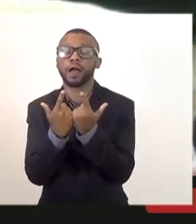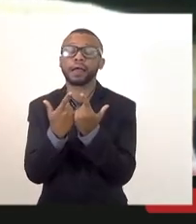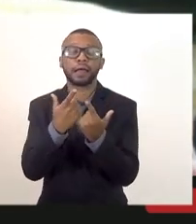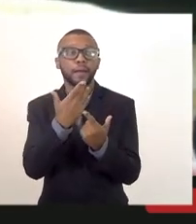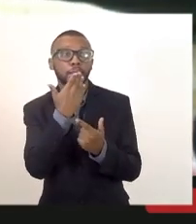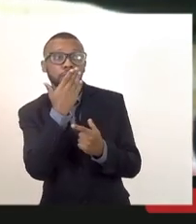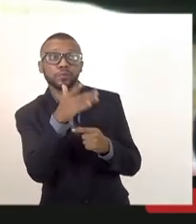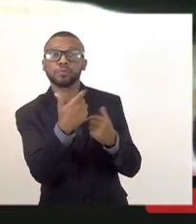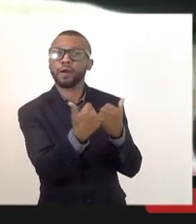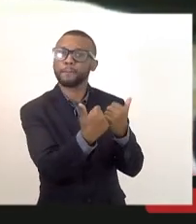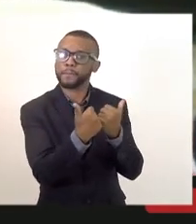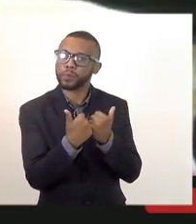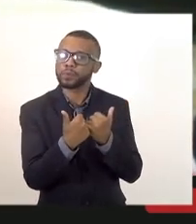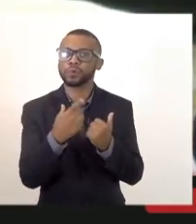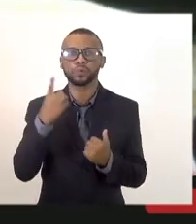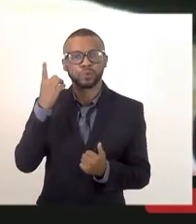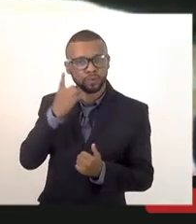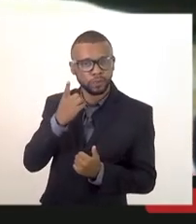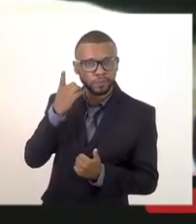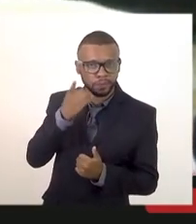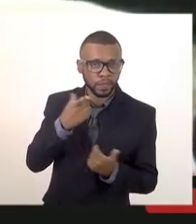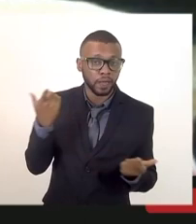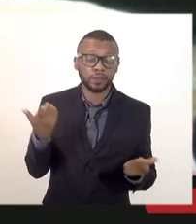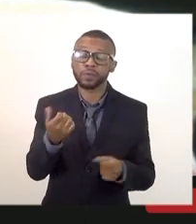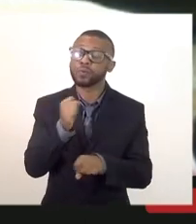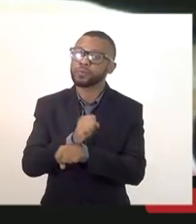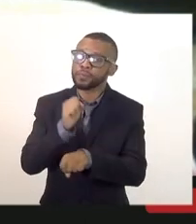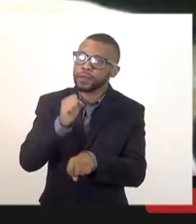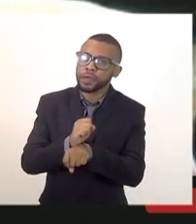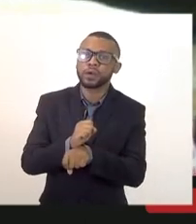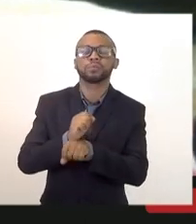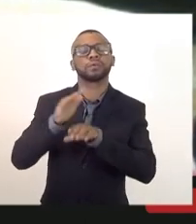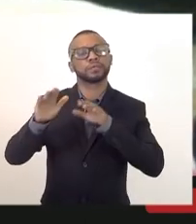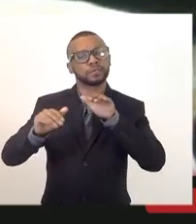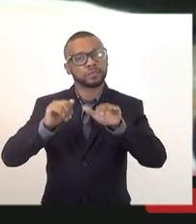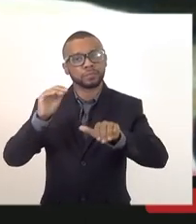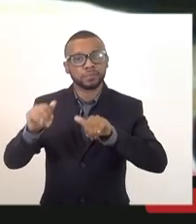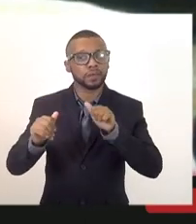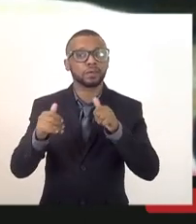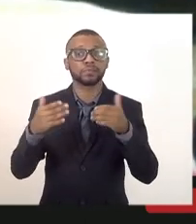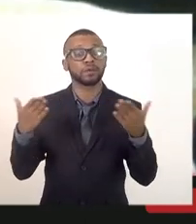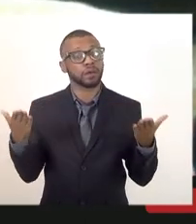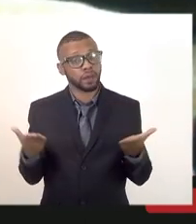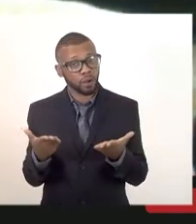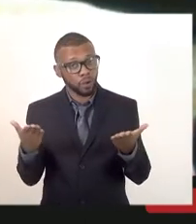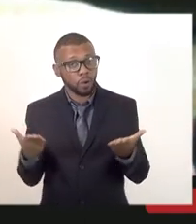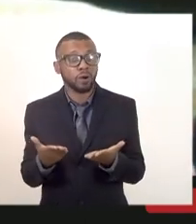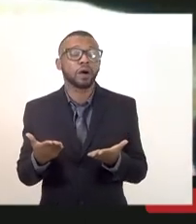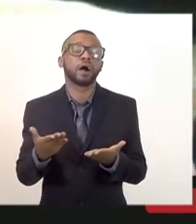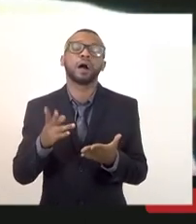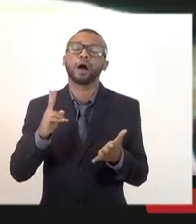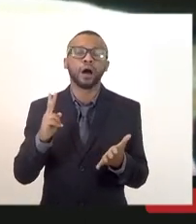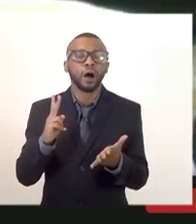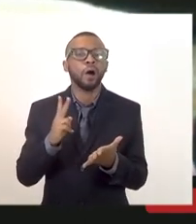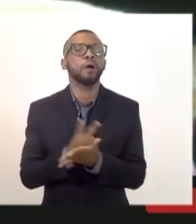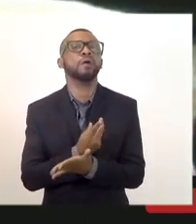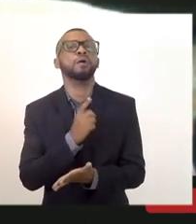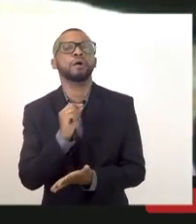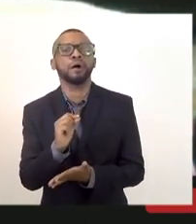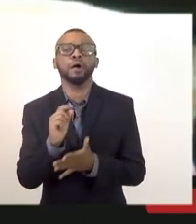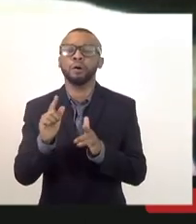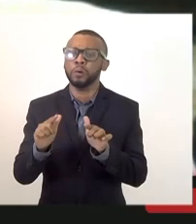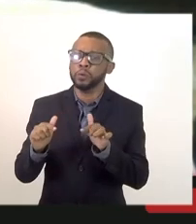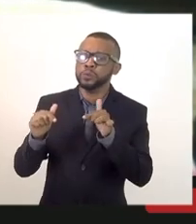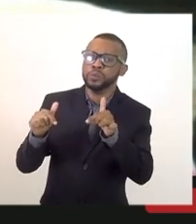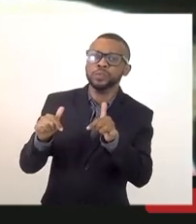estão esperando esse chamamento entendeu e agora isso ser feito de